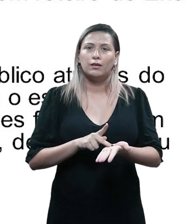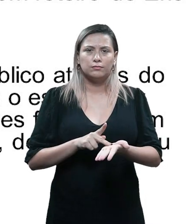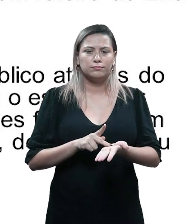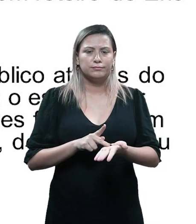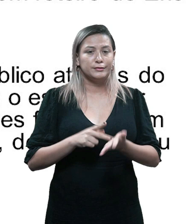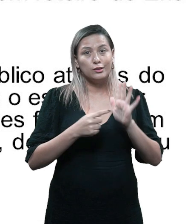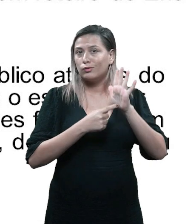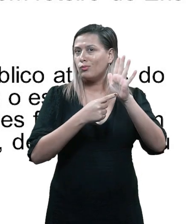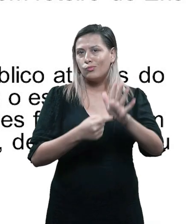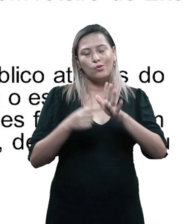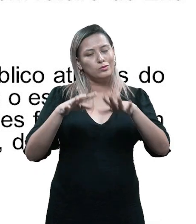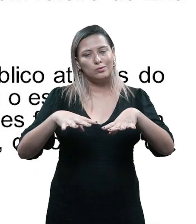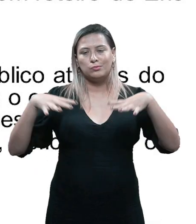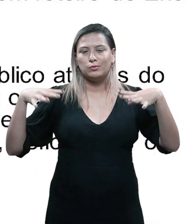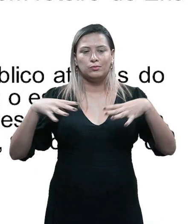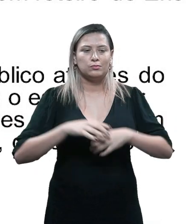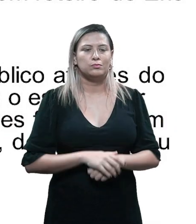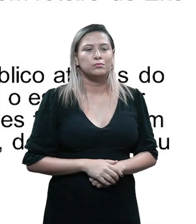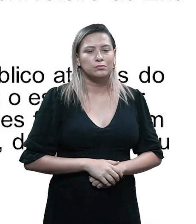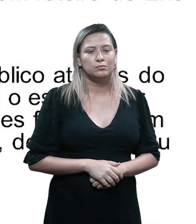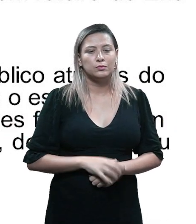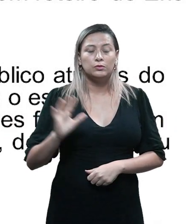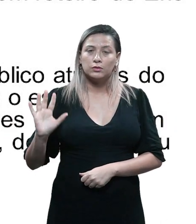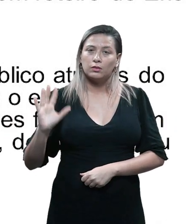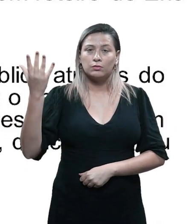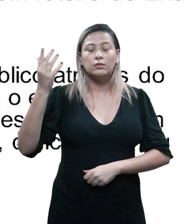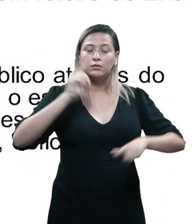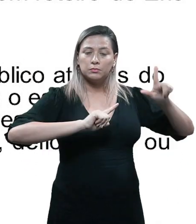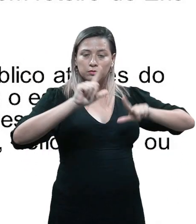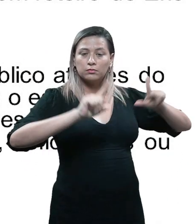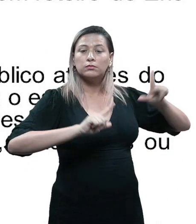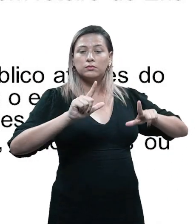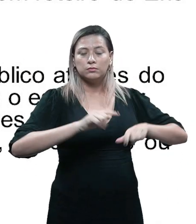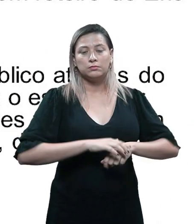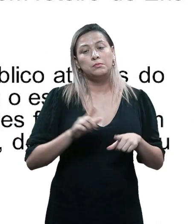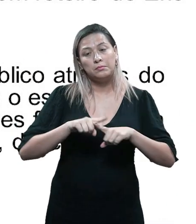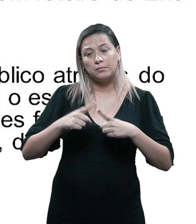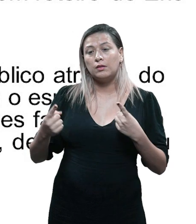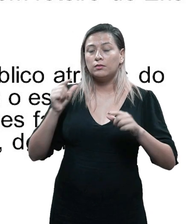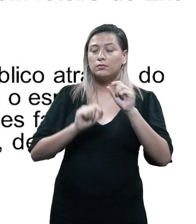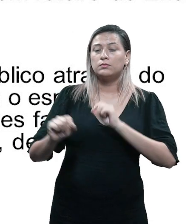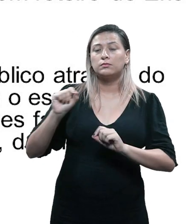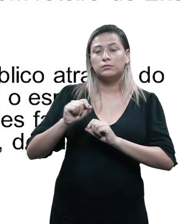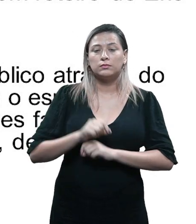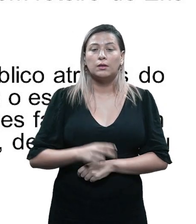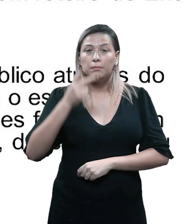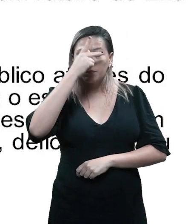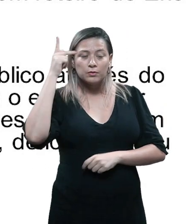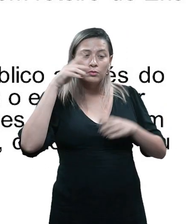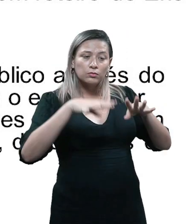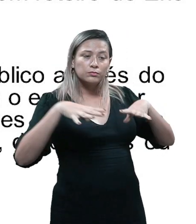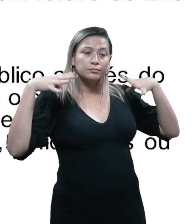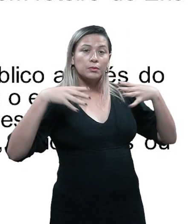evidentes ao público através do desenrolar dos acontecimentos na tela, mas dos quais o espectador